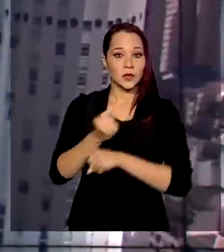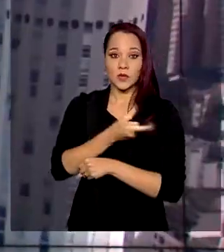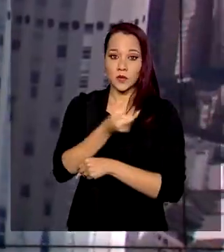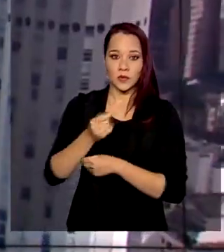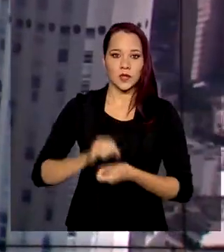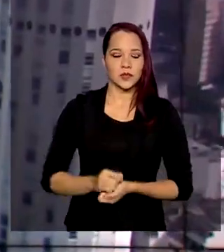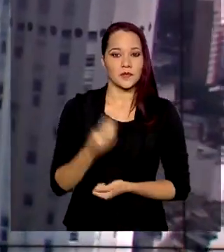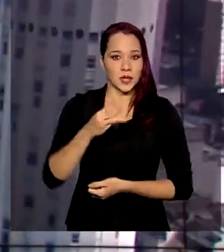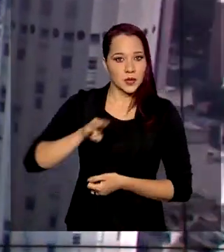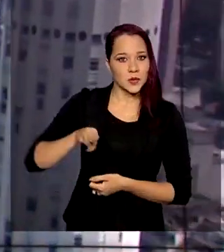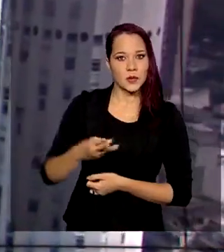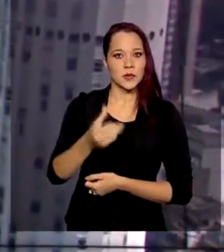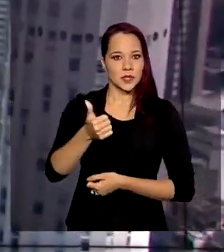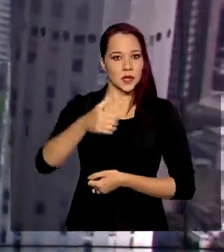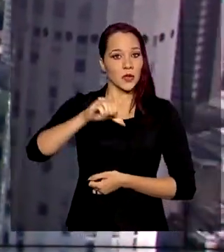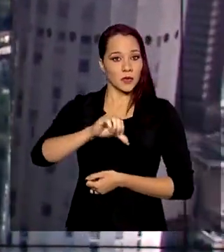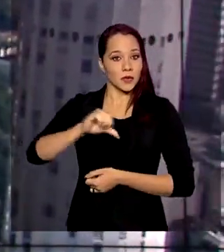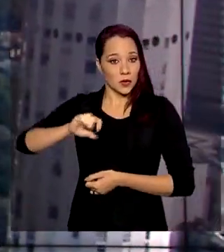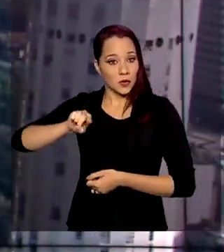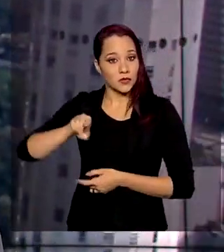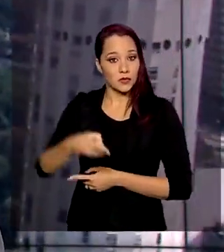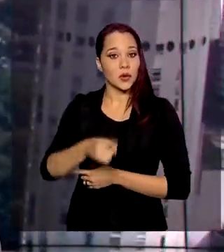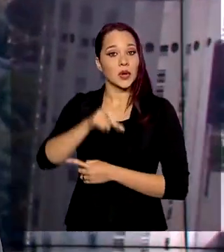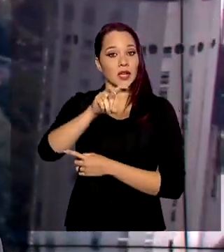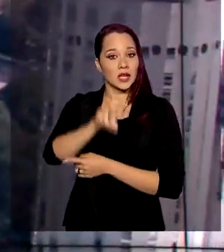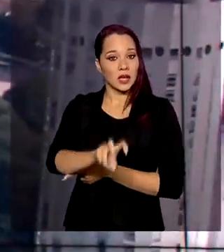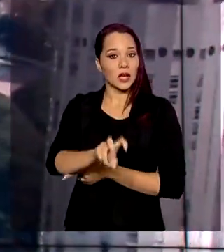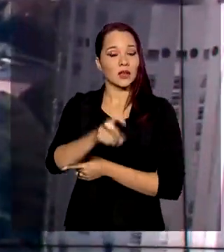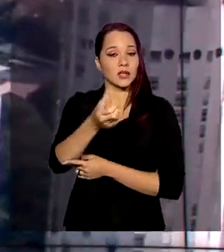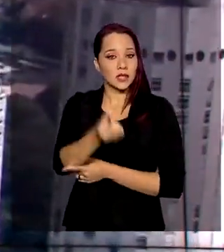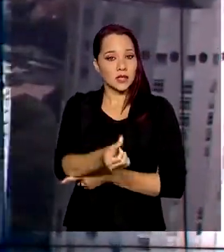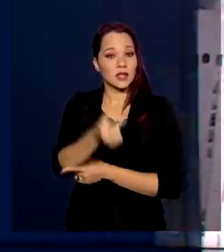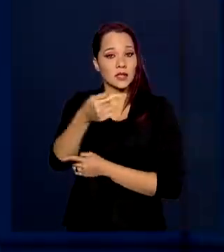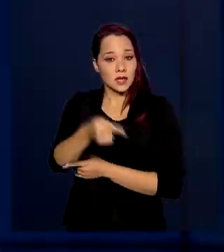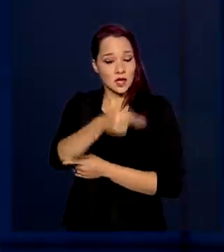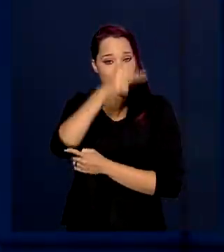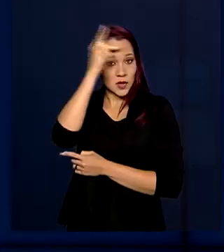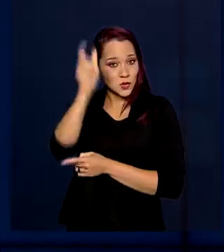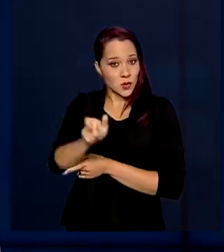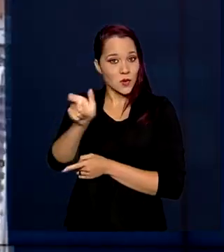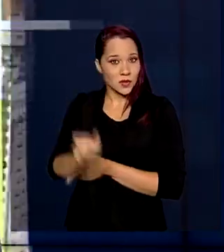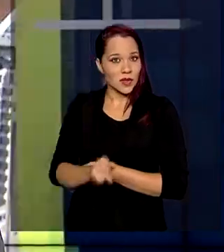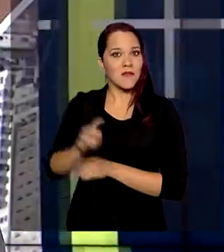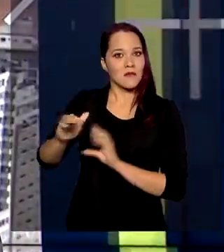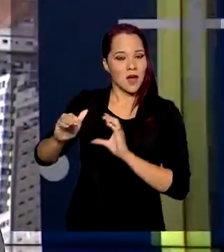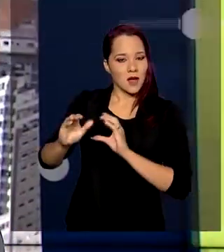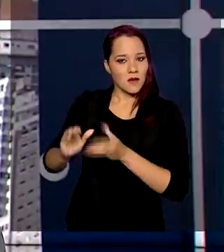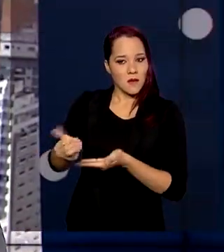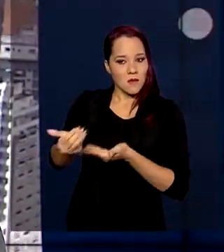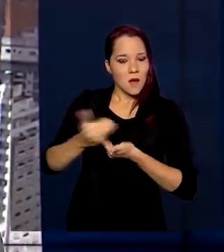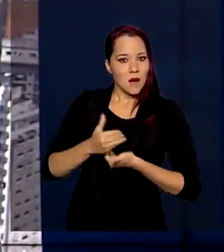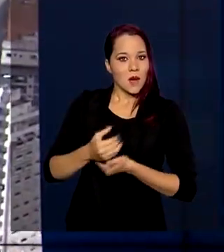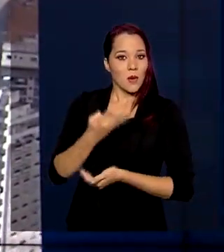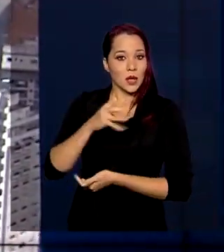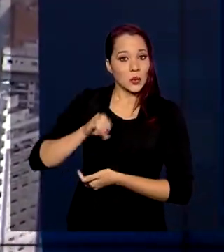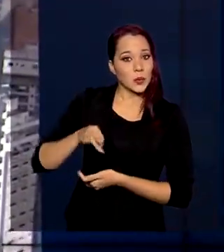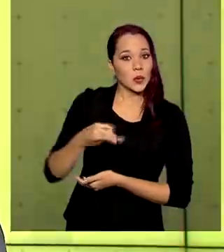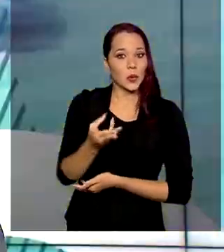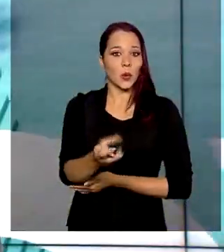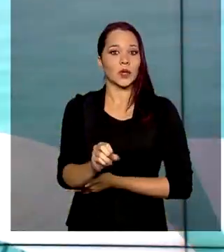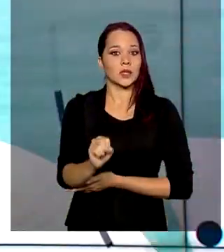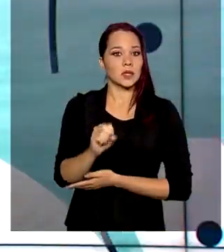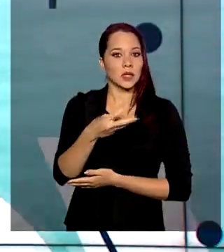3.199.567 contribuintes vão receber mais de R 4,3 bilhões.